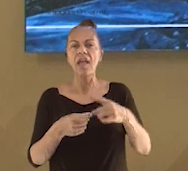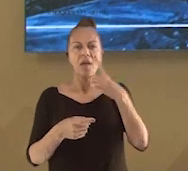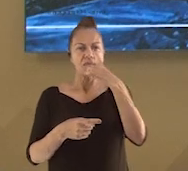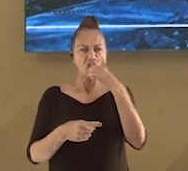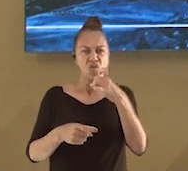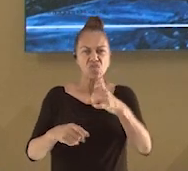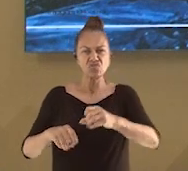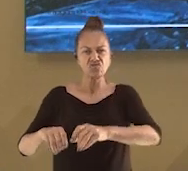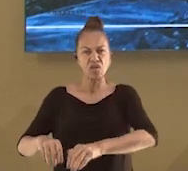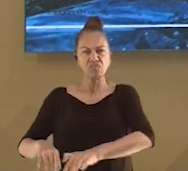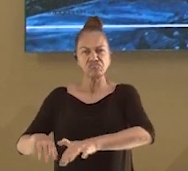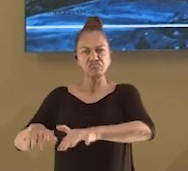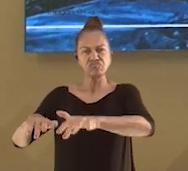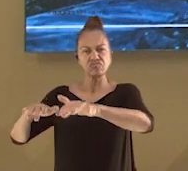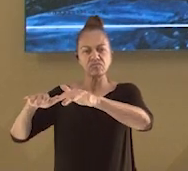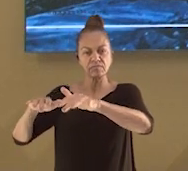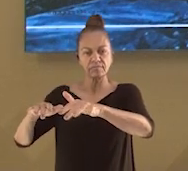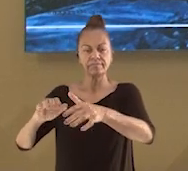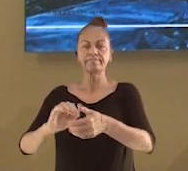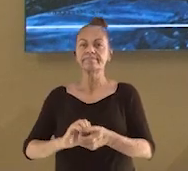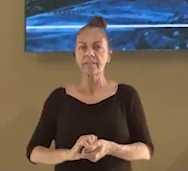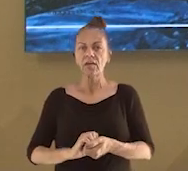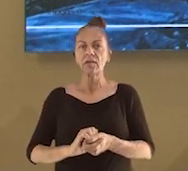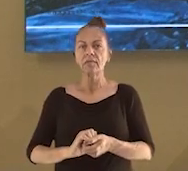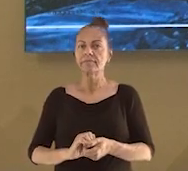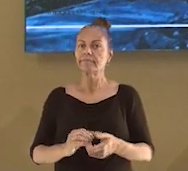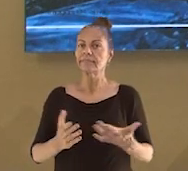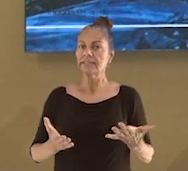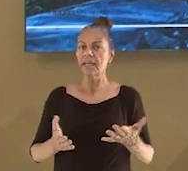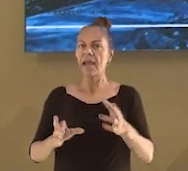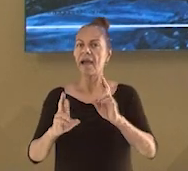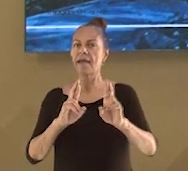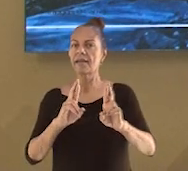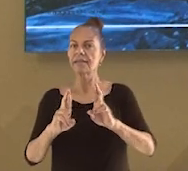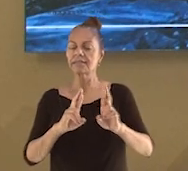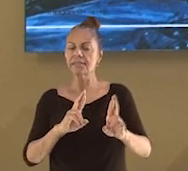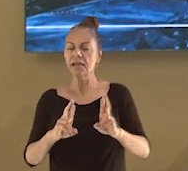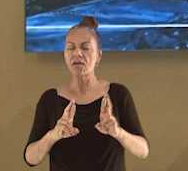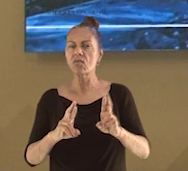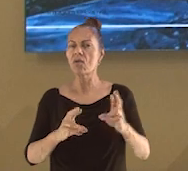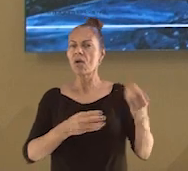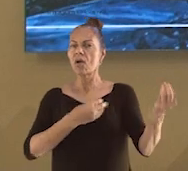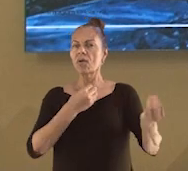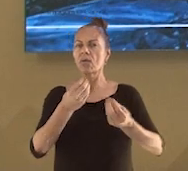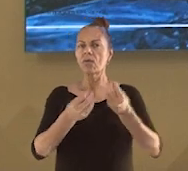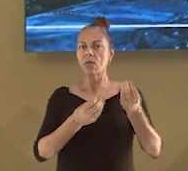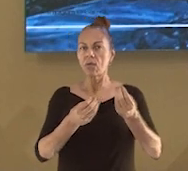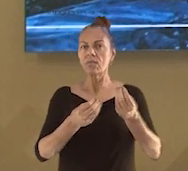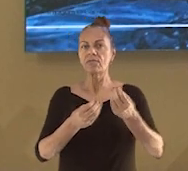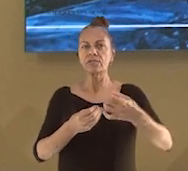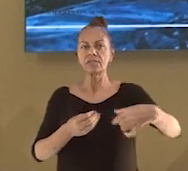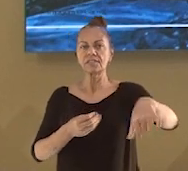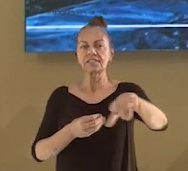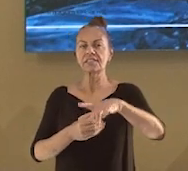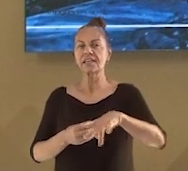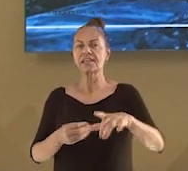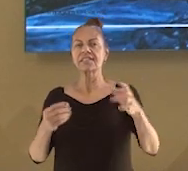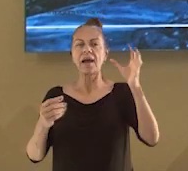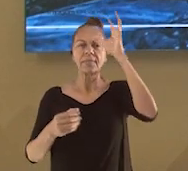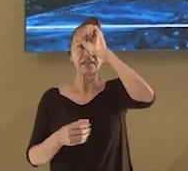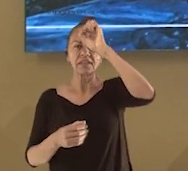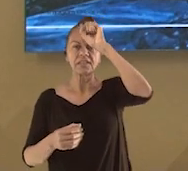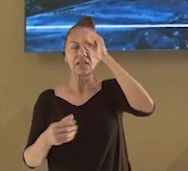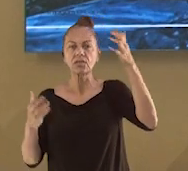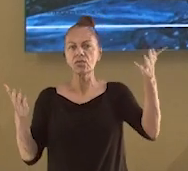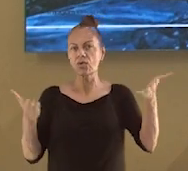escrita dessas palavras em sala de aula? E discutir sobre a relação entre elas a partir da explicação que vocês ouviram na